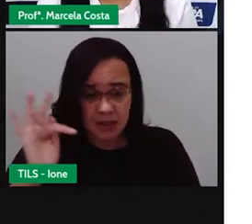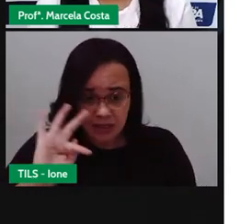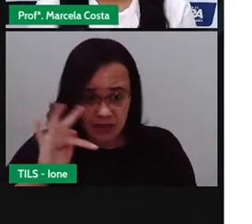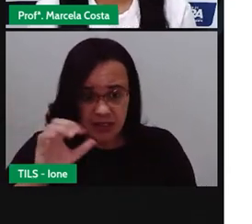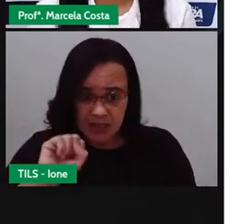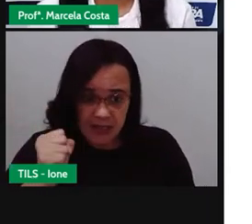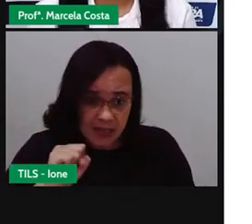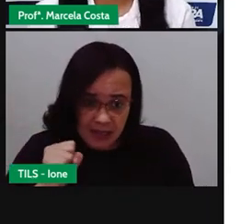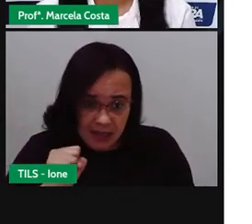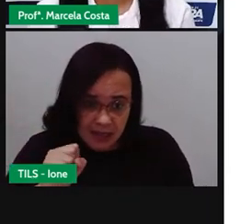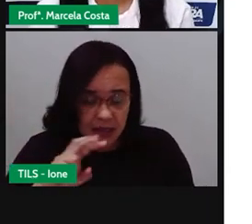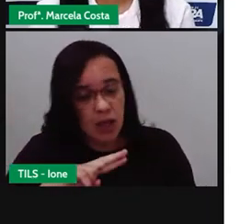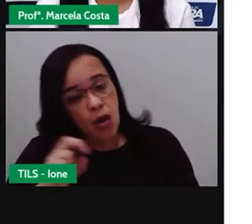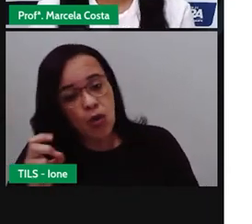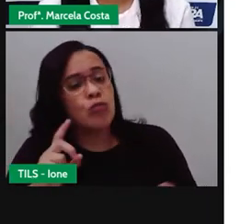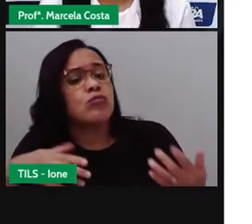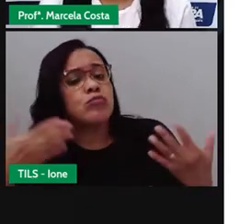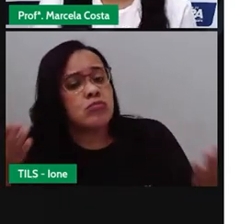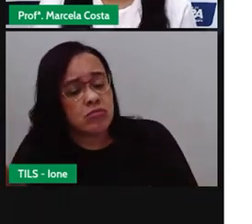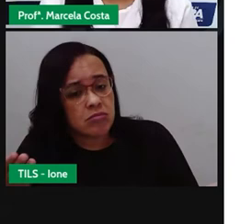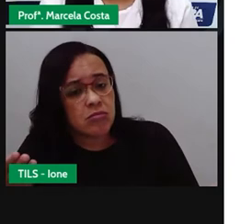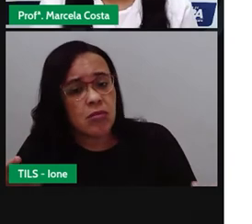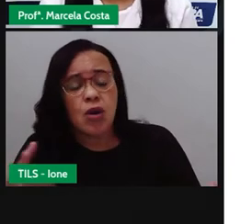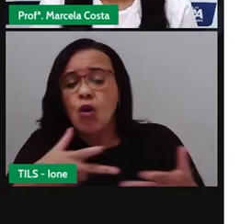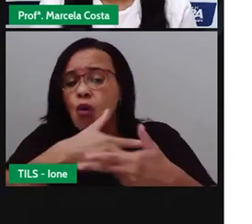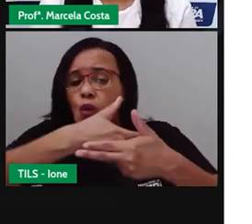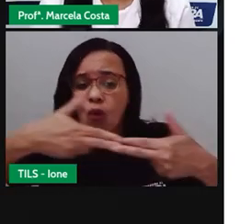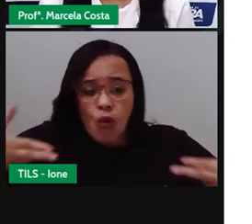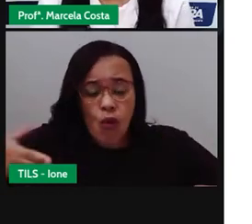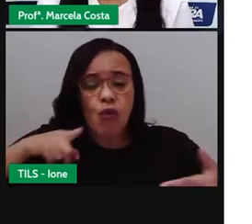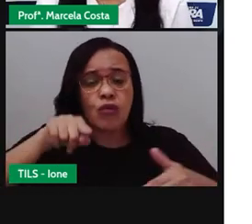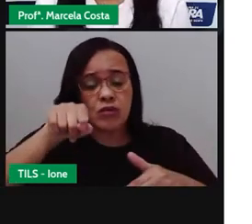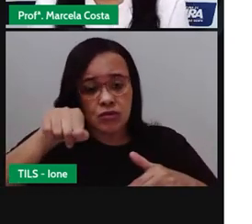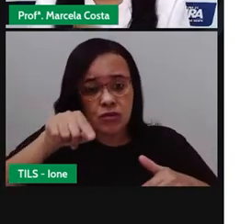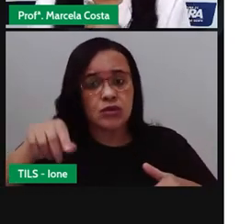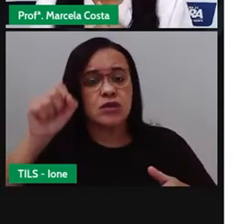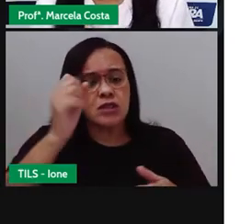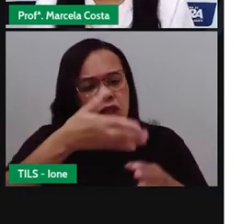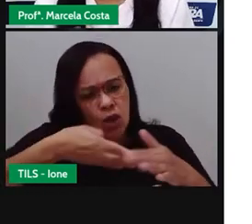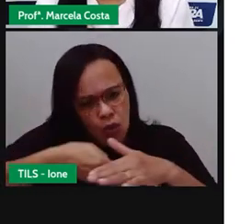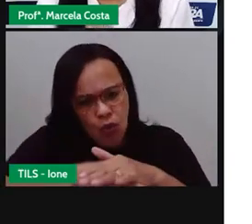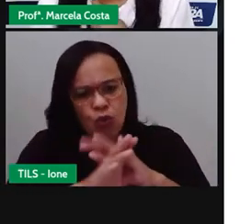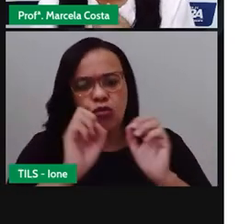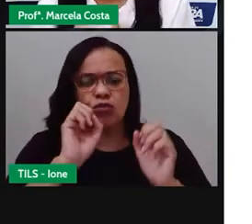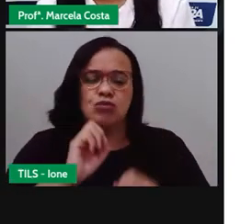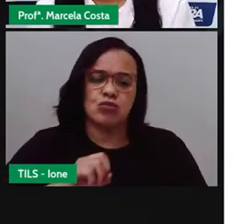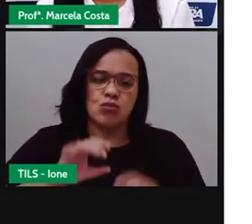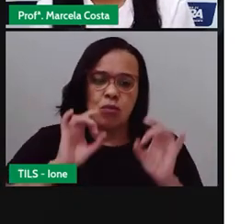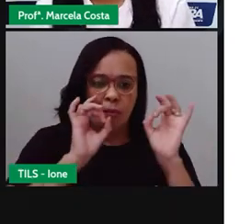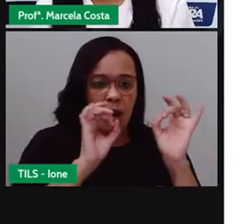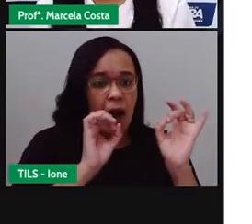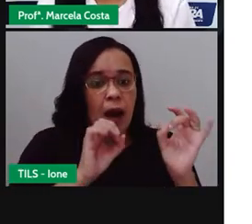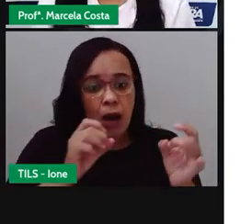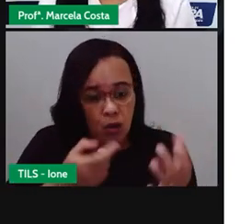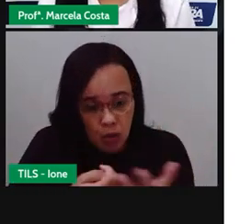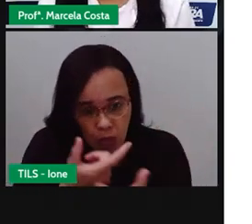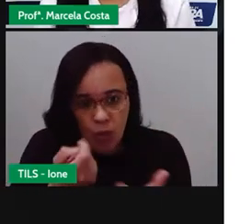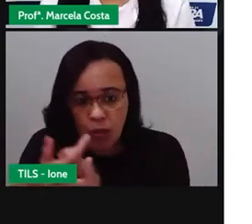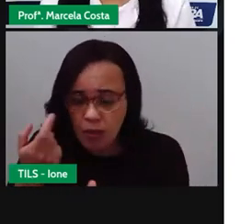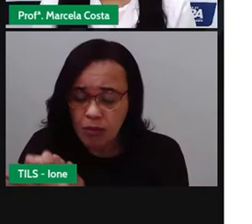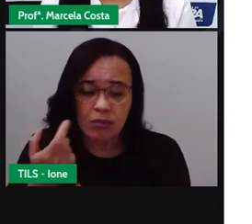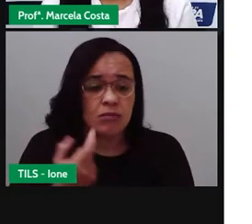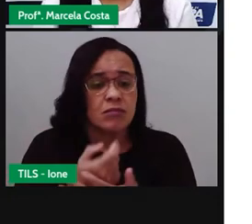se encontrar ali, que foram comercializados. você vai gravar um áudio, um vídeo,